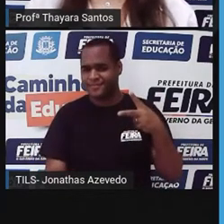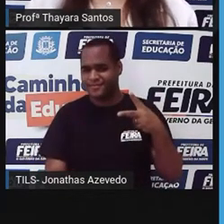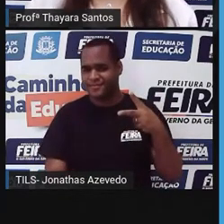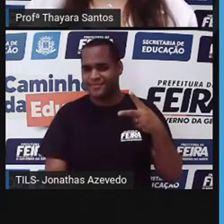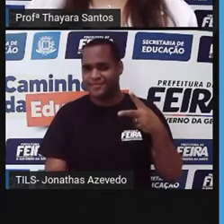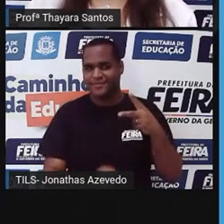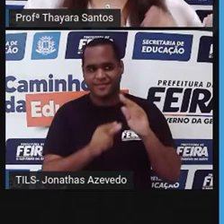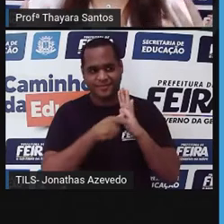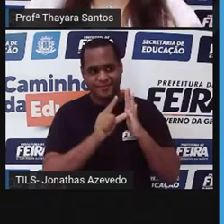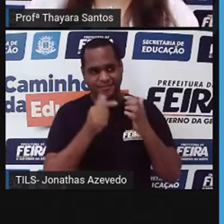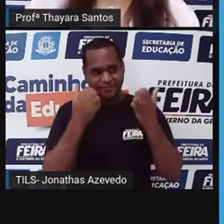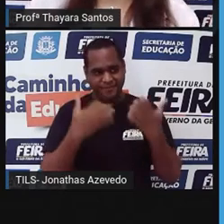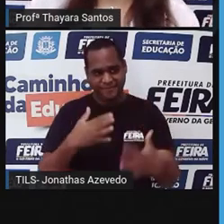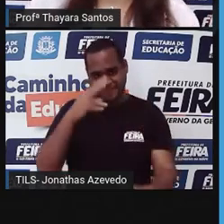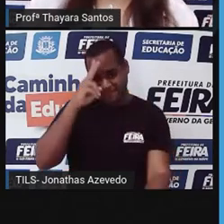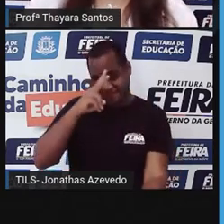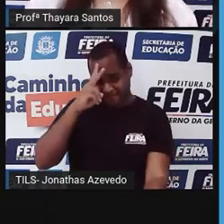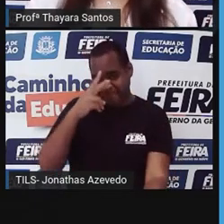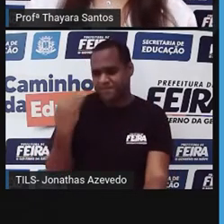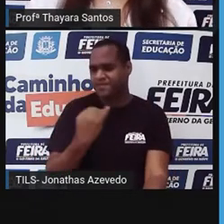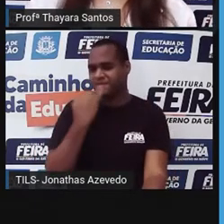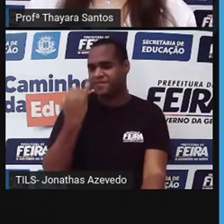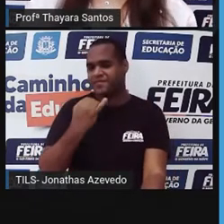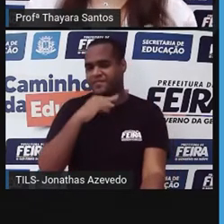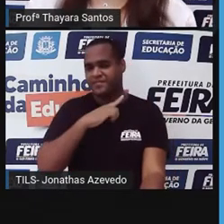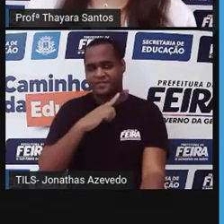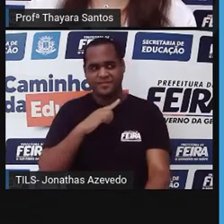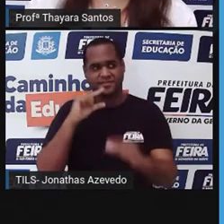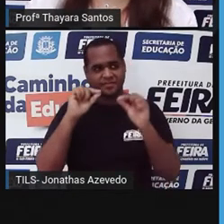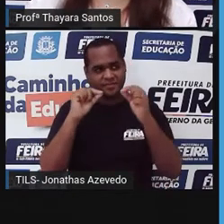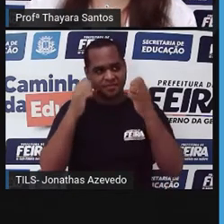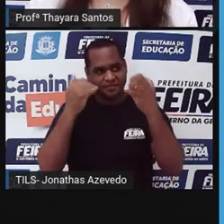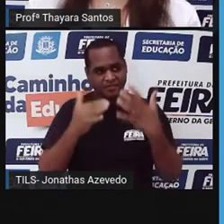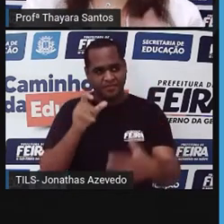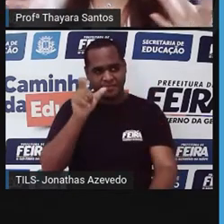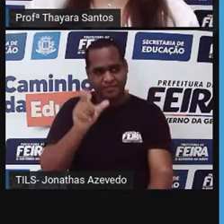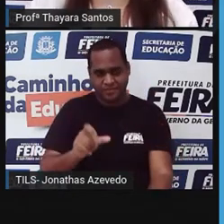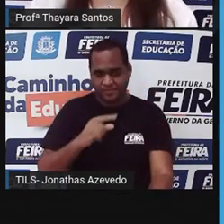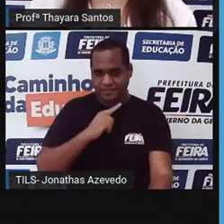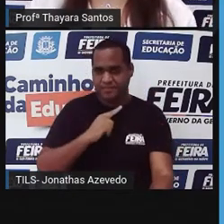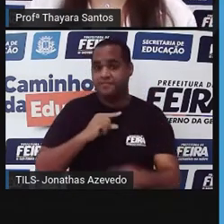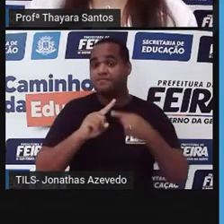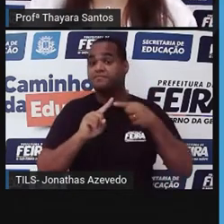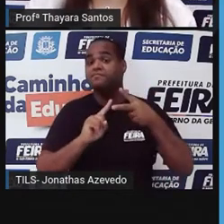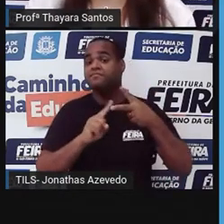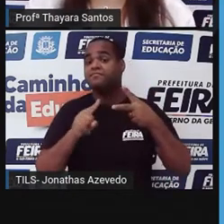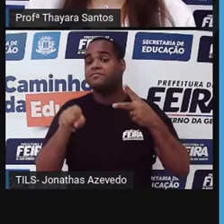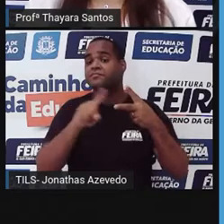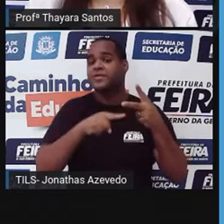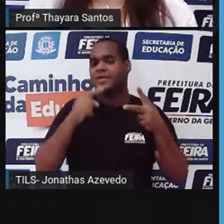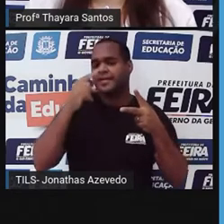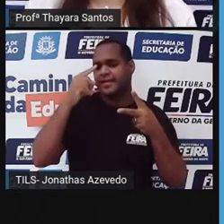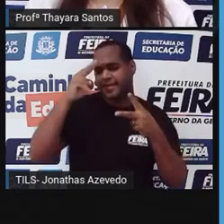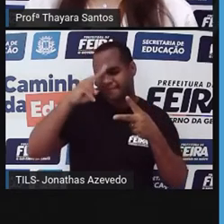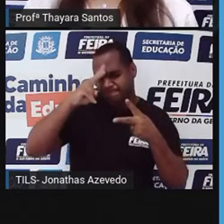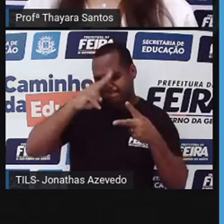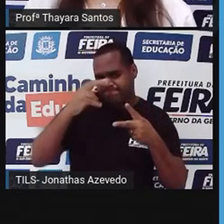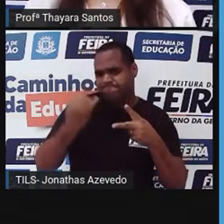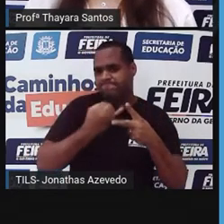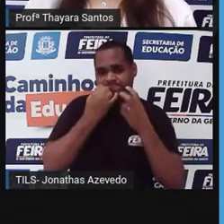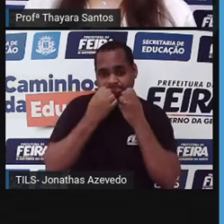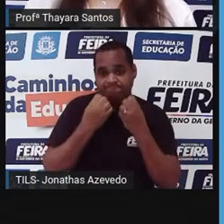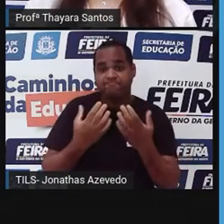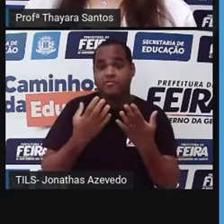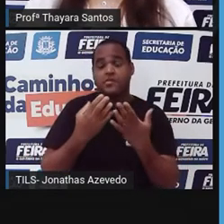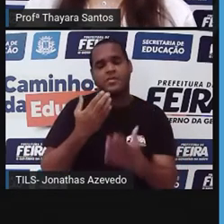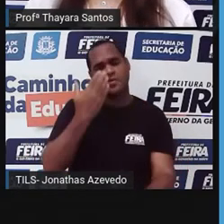Mas antes da gente falar sobre esses animais especificamente, vamos relembrar as características dos animais de uma forma geral. A